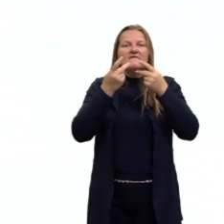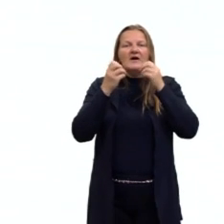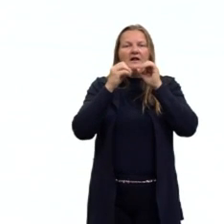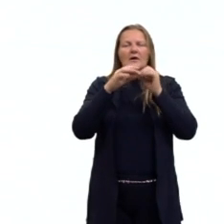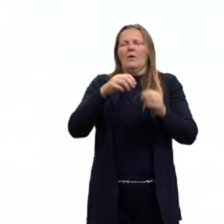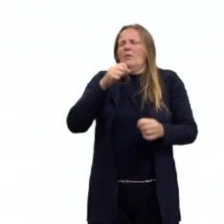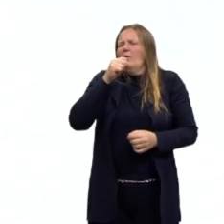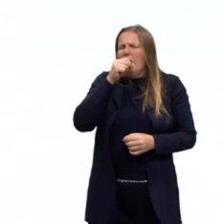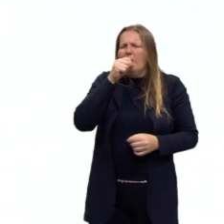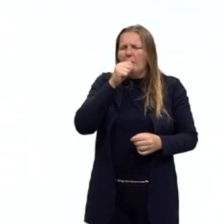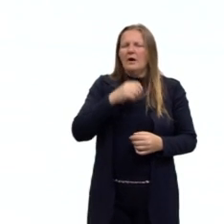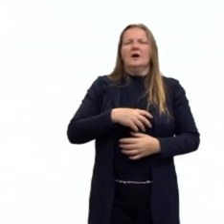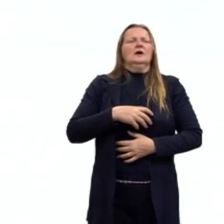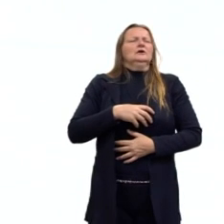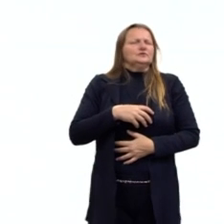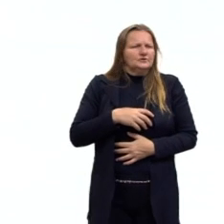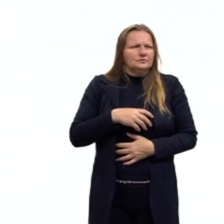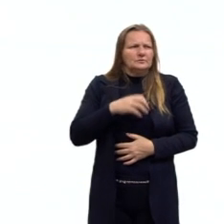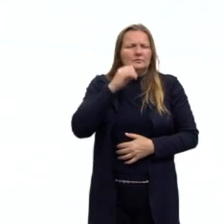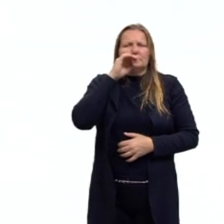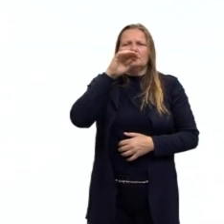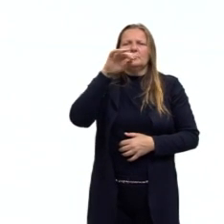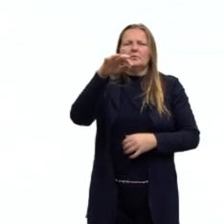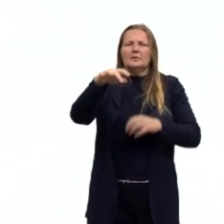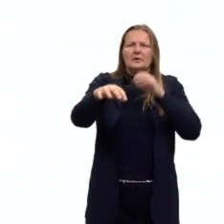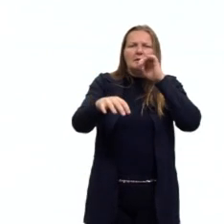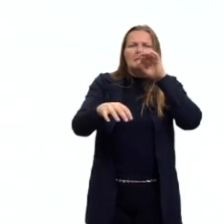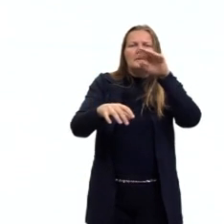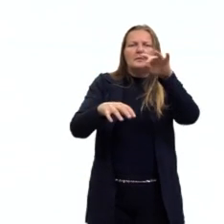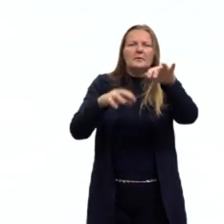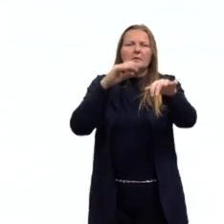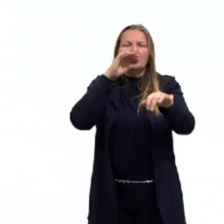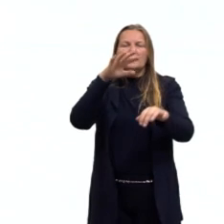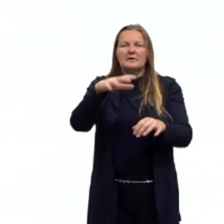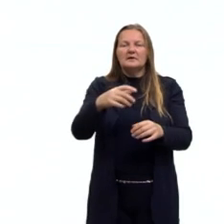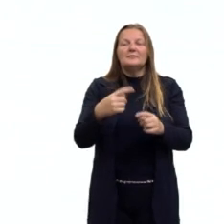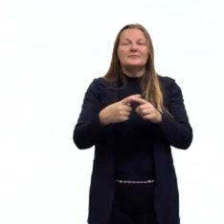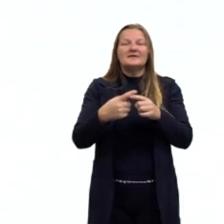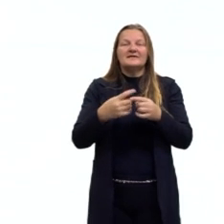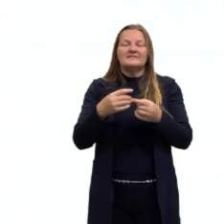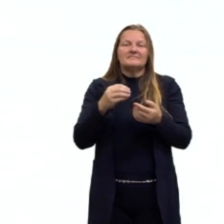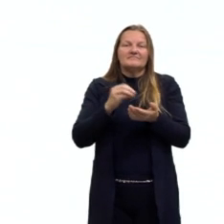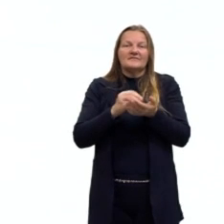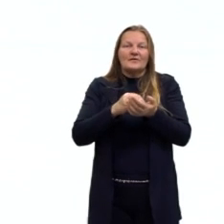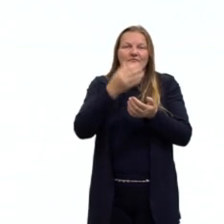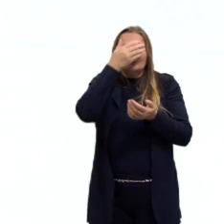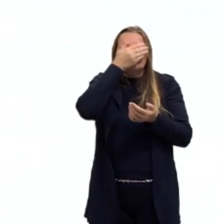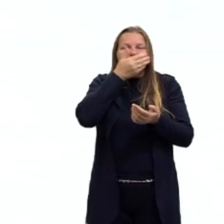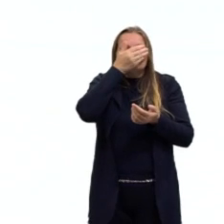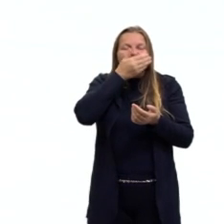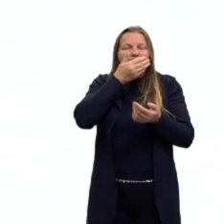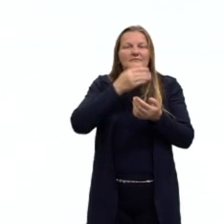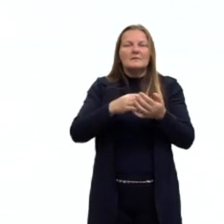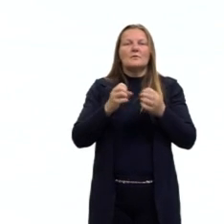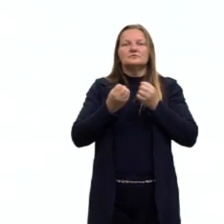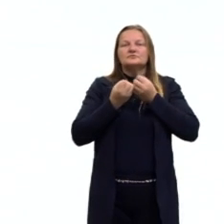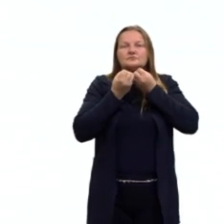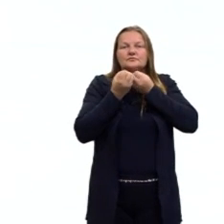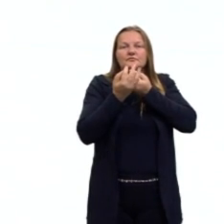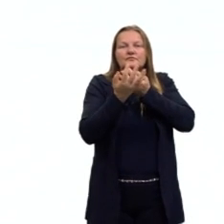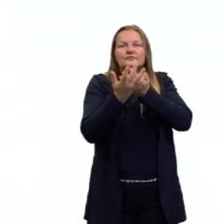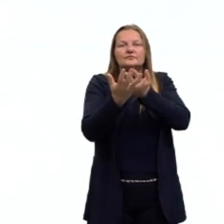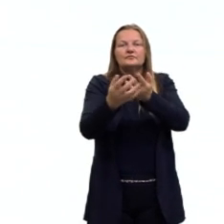tosse, espirra, né? E não protege lá direitinho a boca, o nariz, então, ela pode transmitir para outras